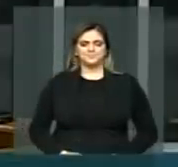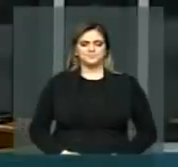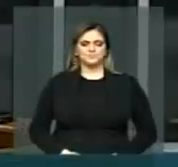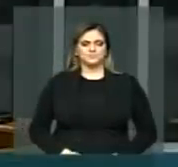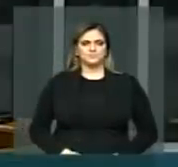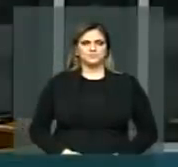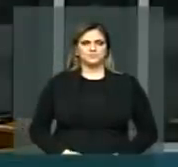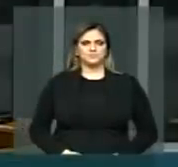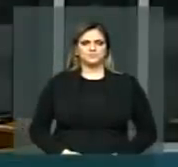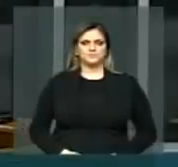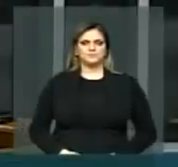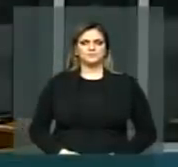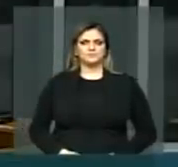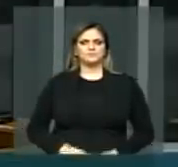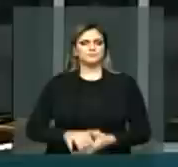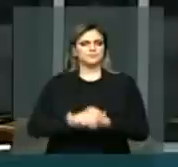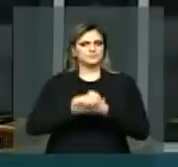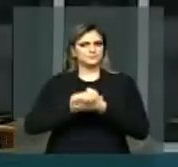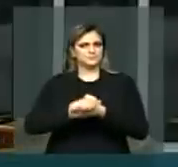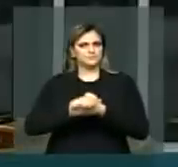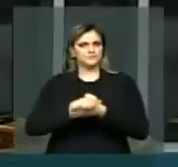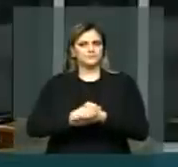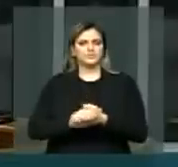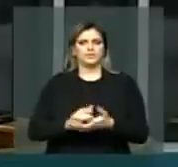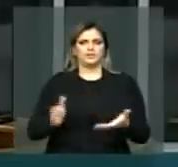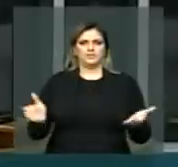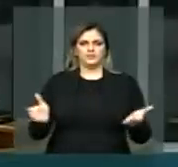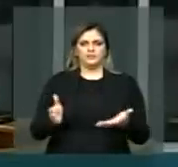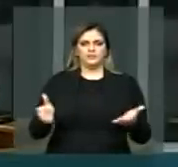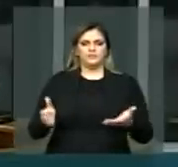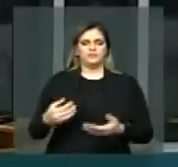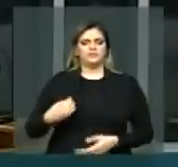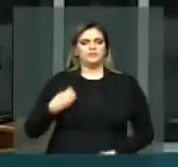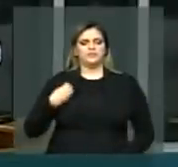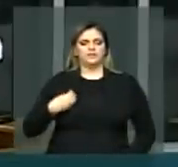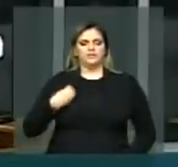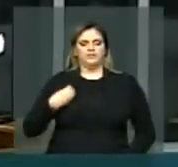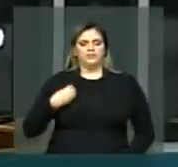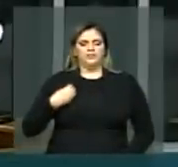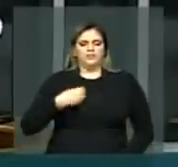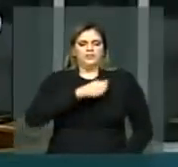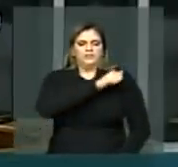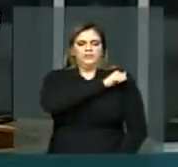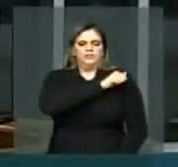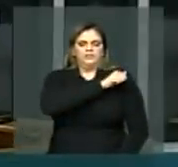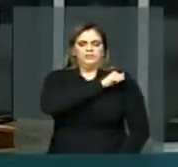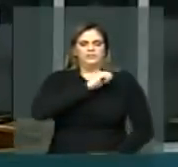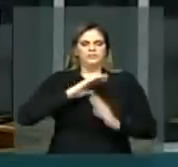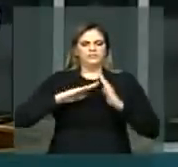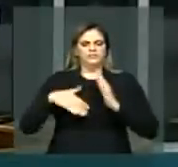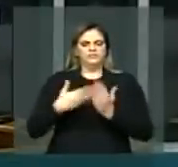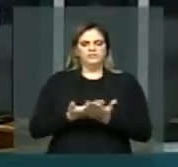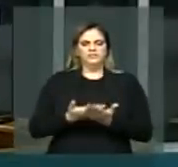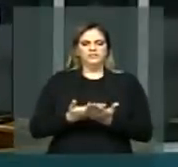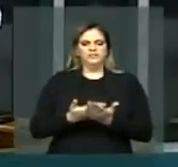Quero saudar nesta casa a presença dos alunos da Escola